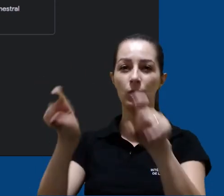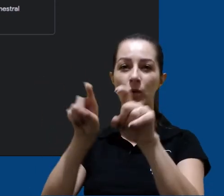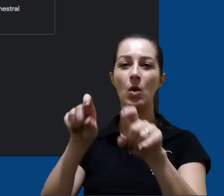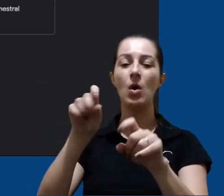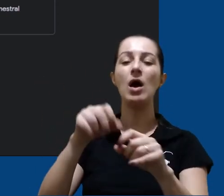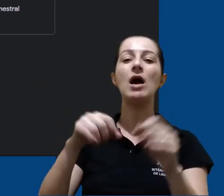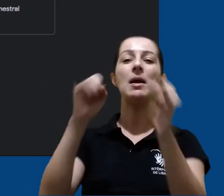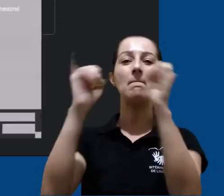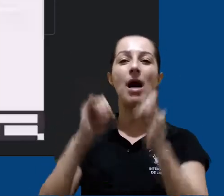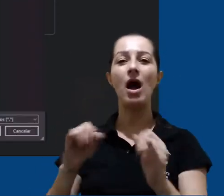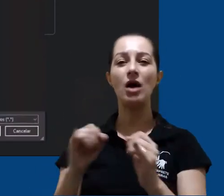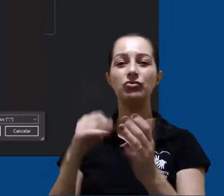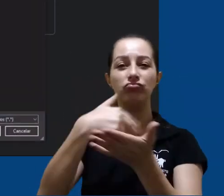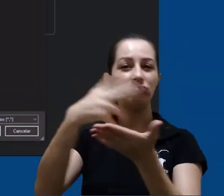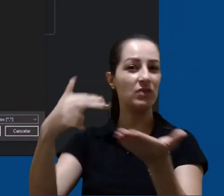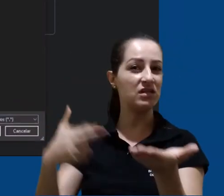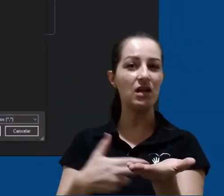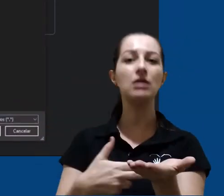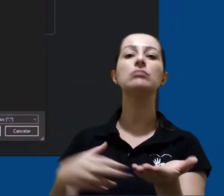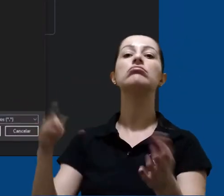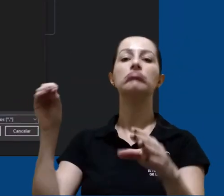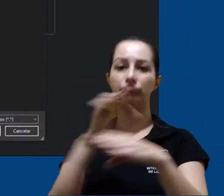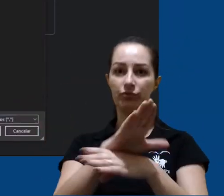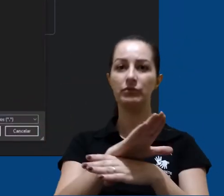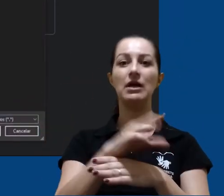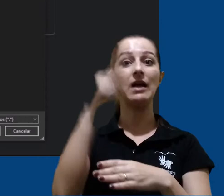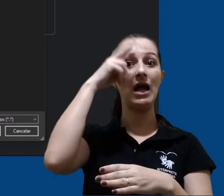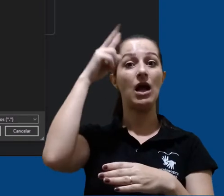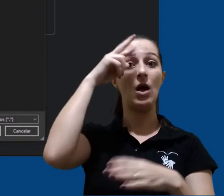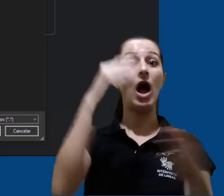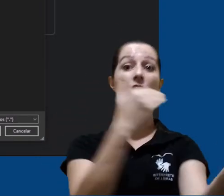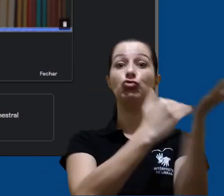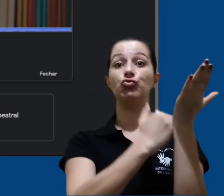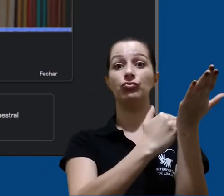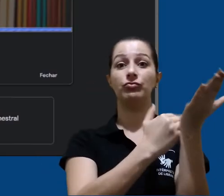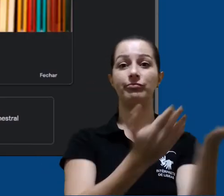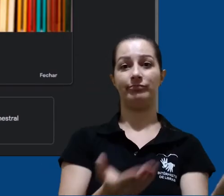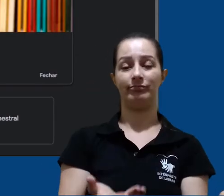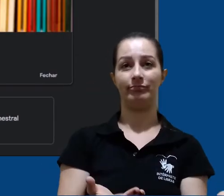assim podemos inserir alguma referência ou lembrar de algo específico.